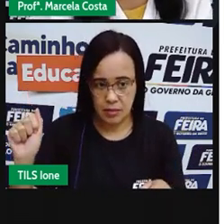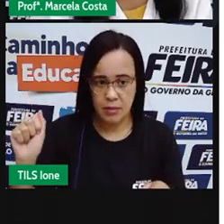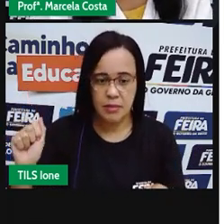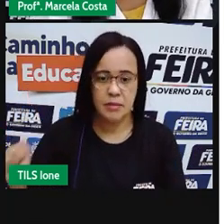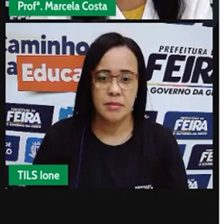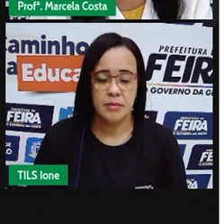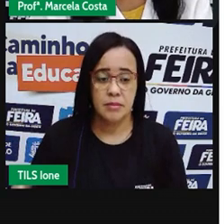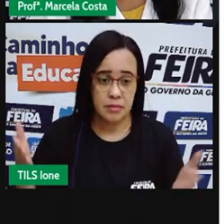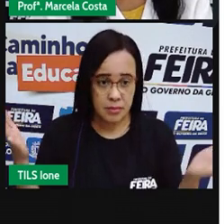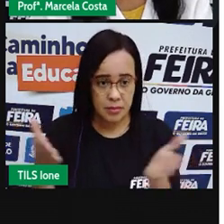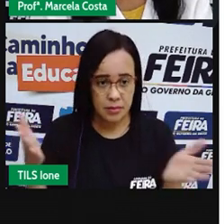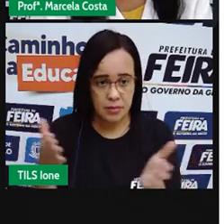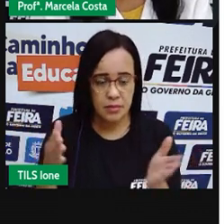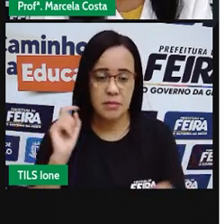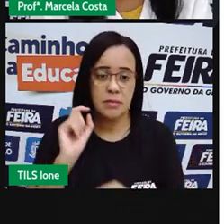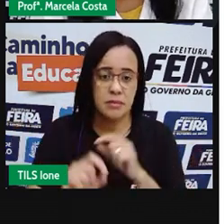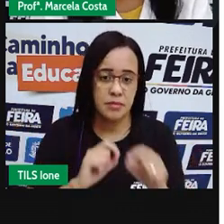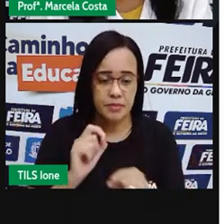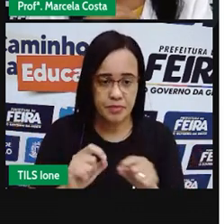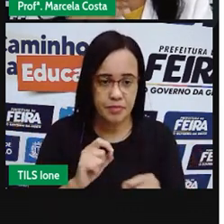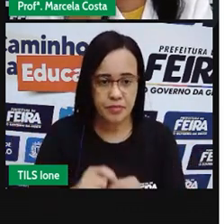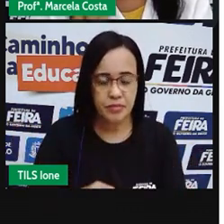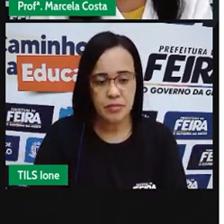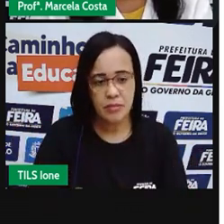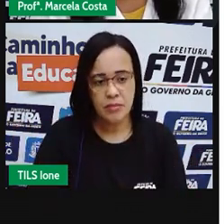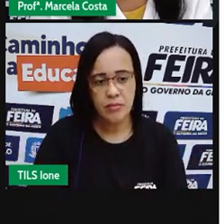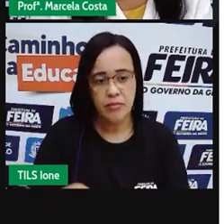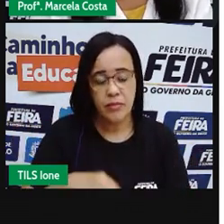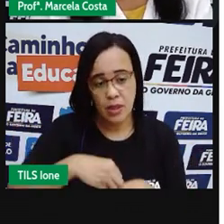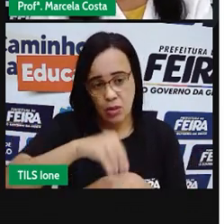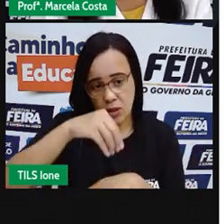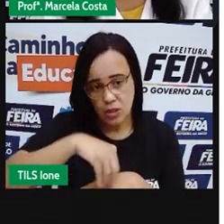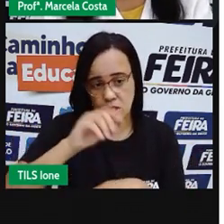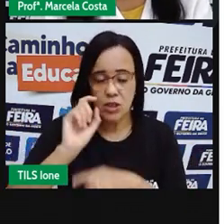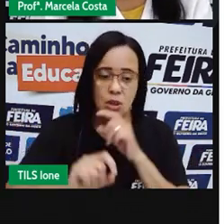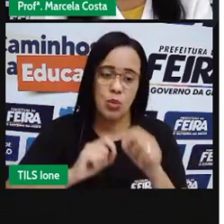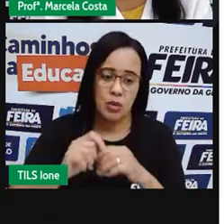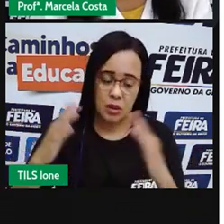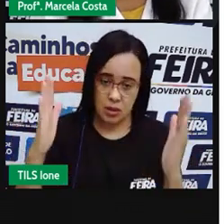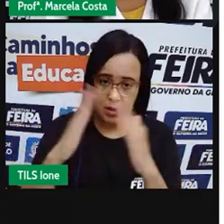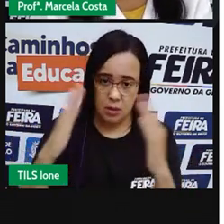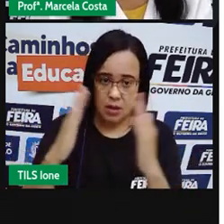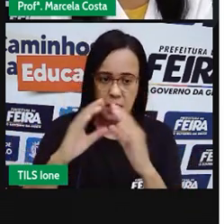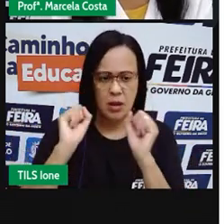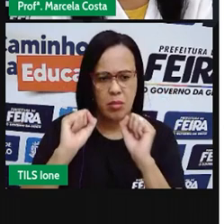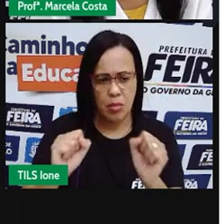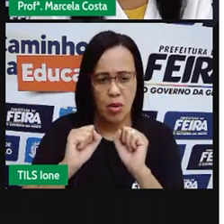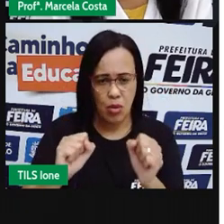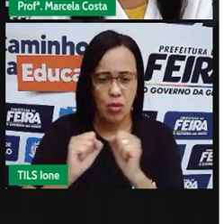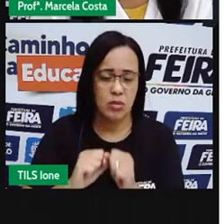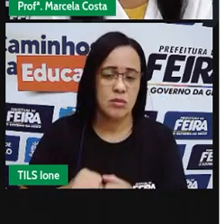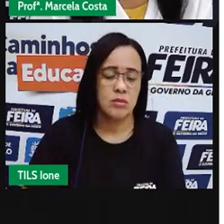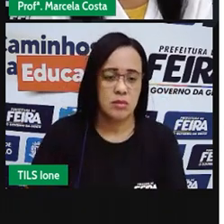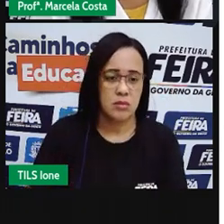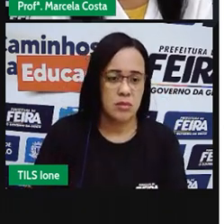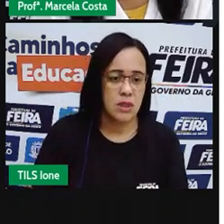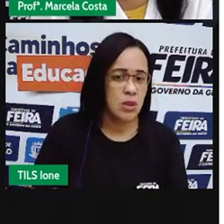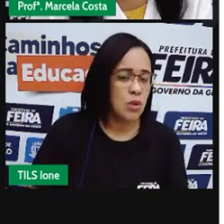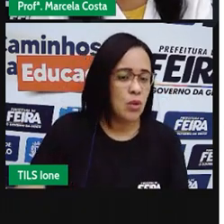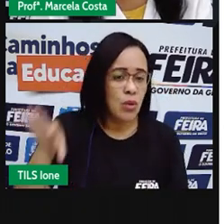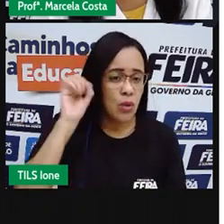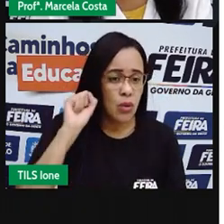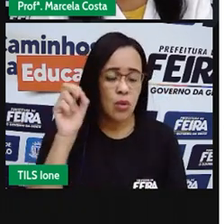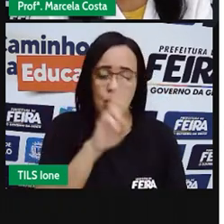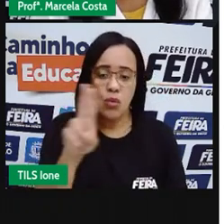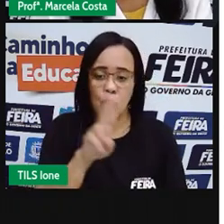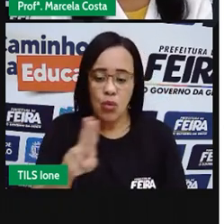Agora, crianças, eu vou sugerir para que em casa você produza um álbum com o nome dos